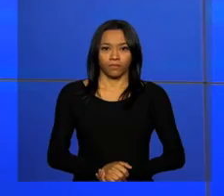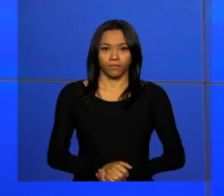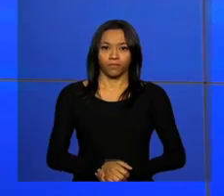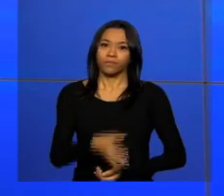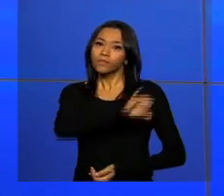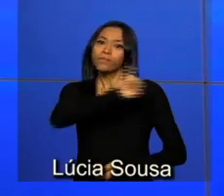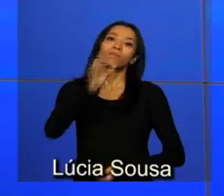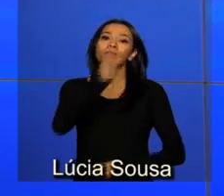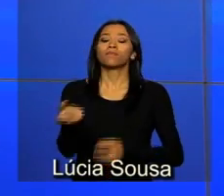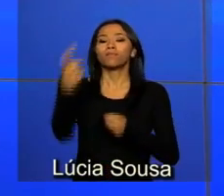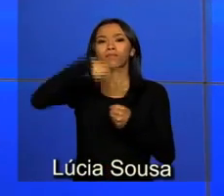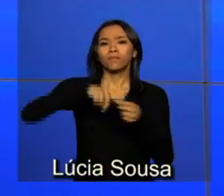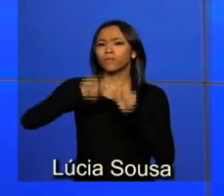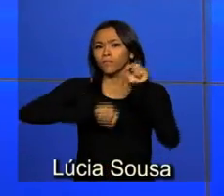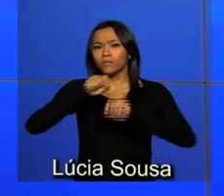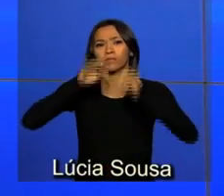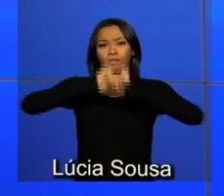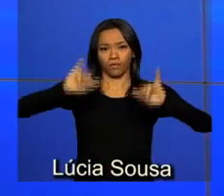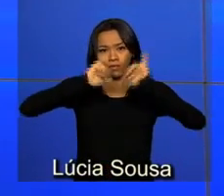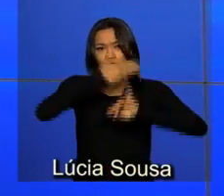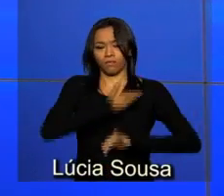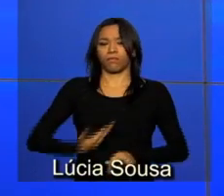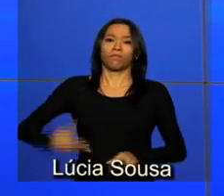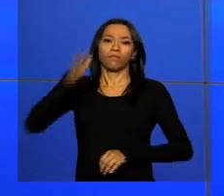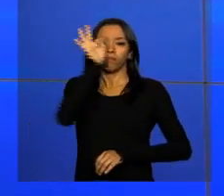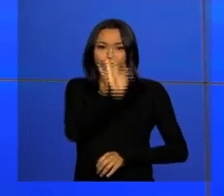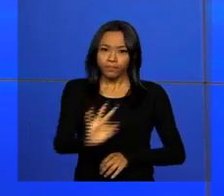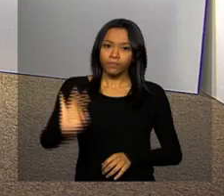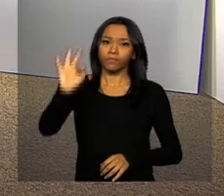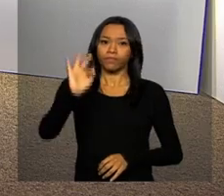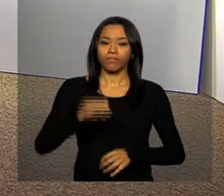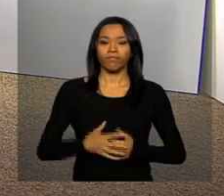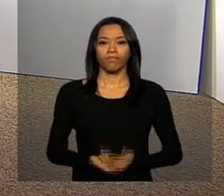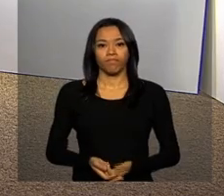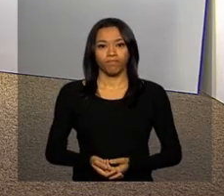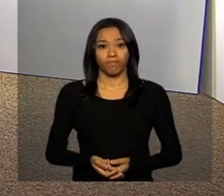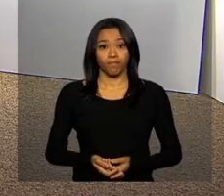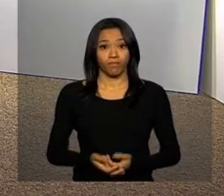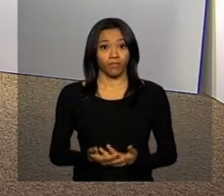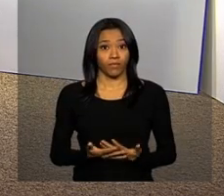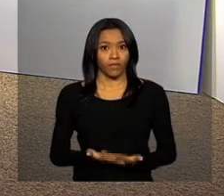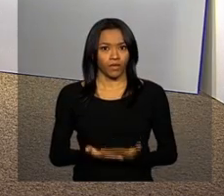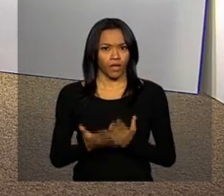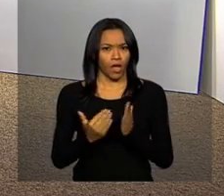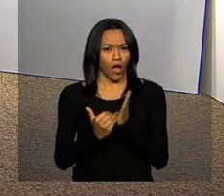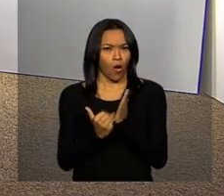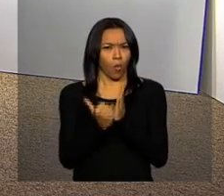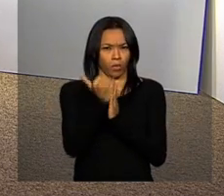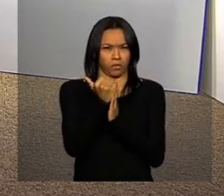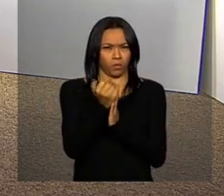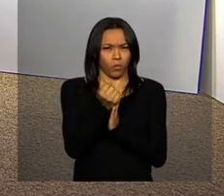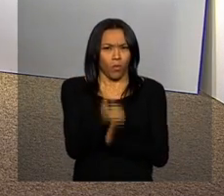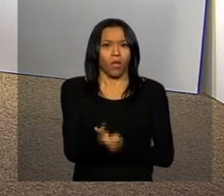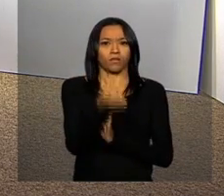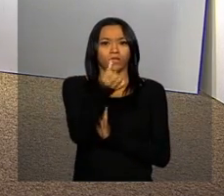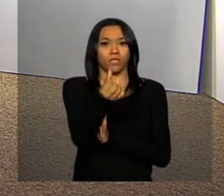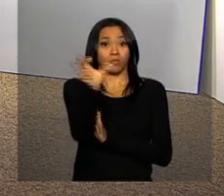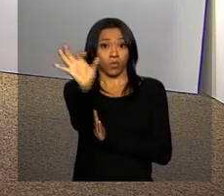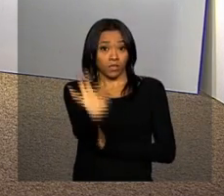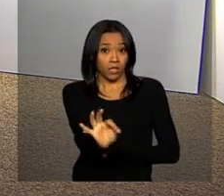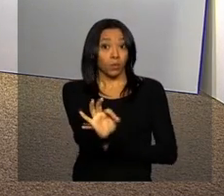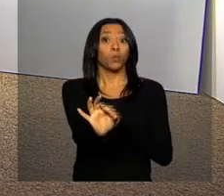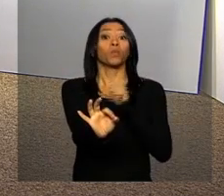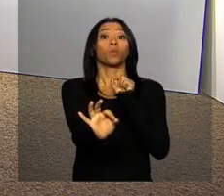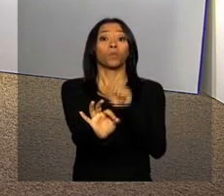Olá, estamos de volta com as notícias do governo federal. Com um aumento de quase 6% na